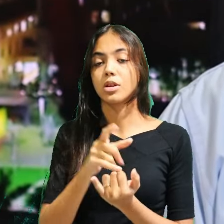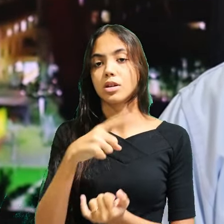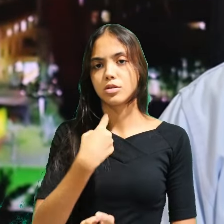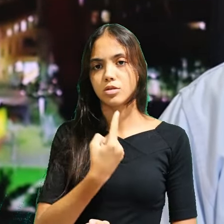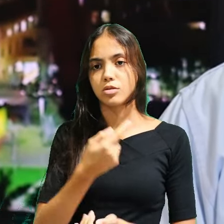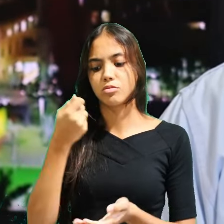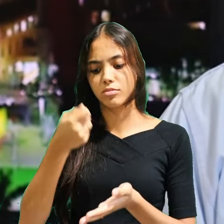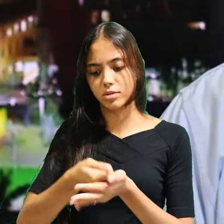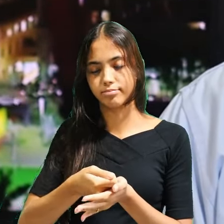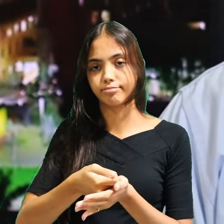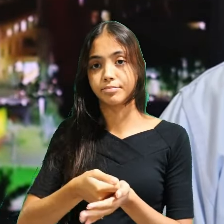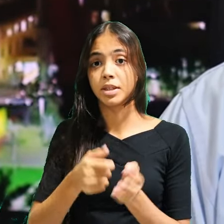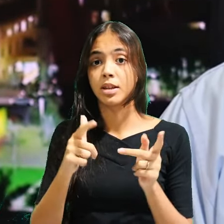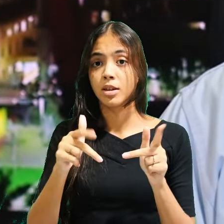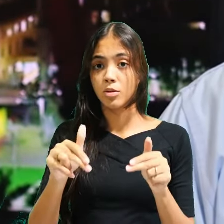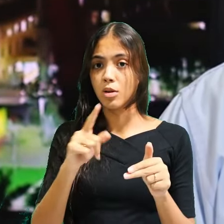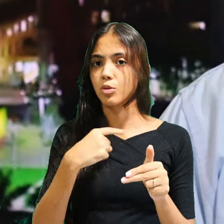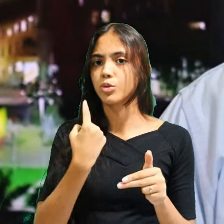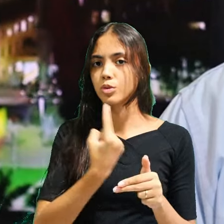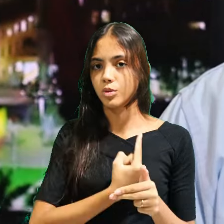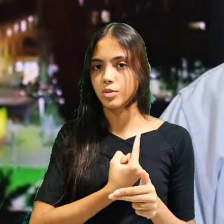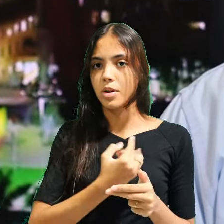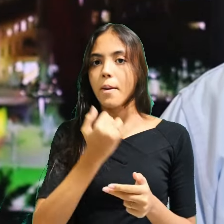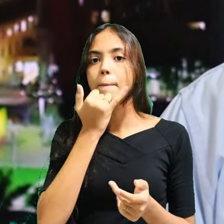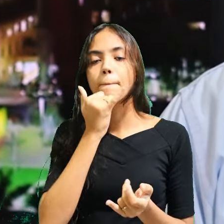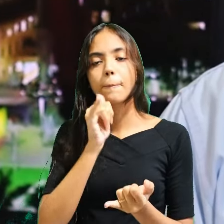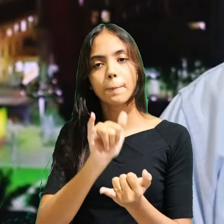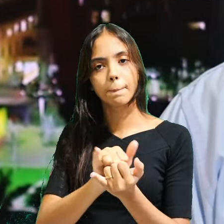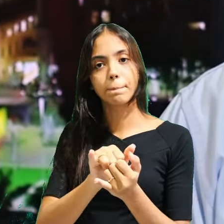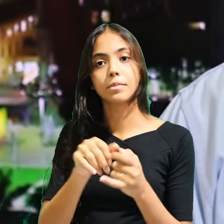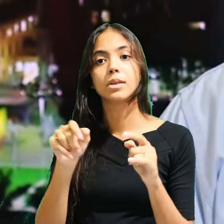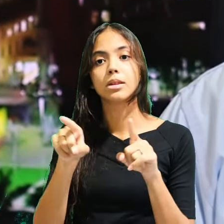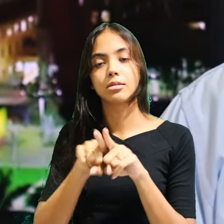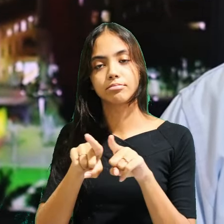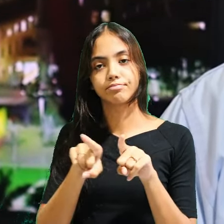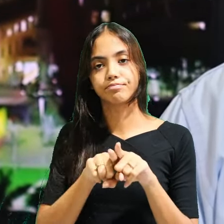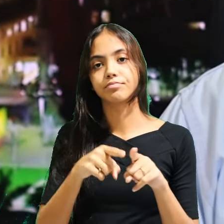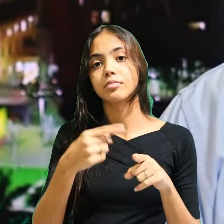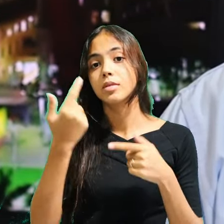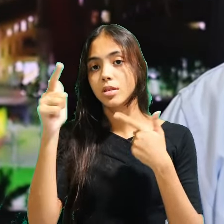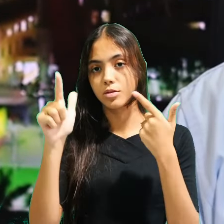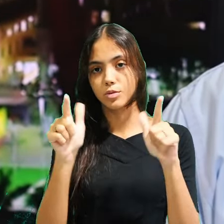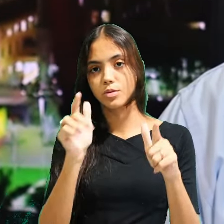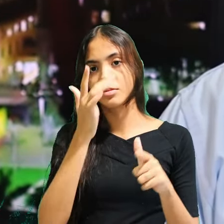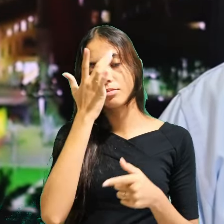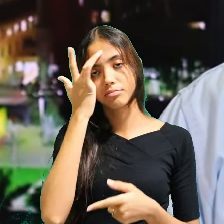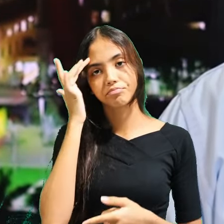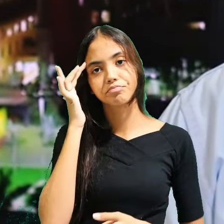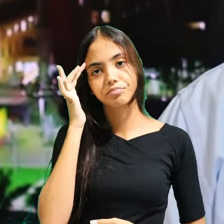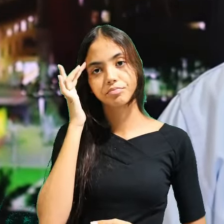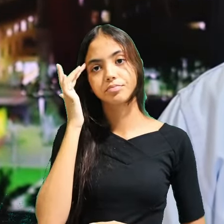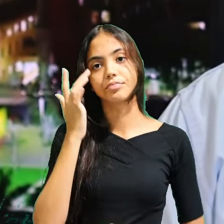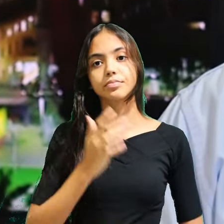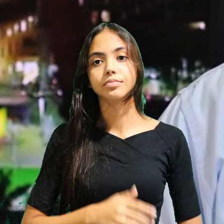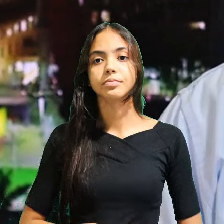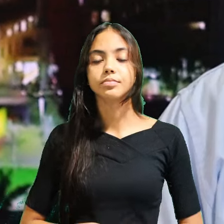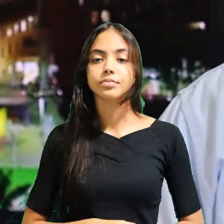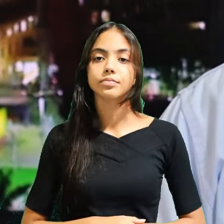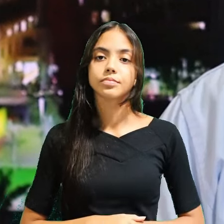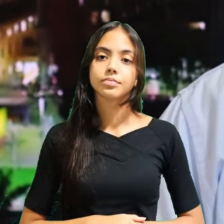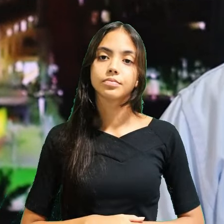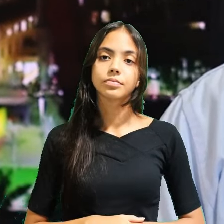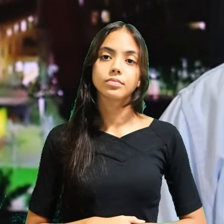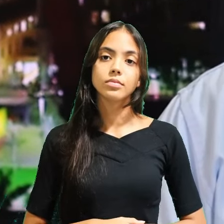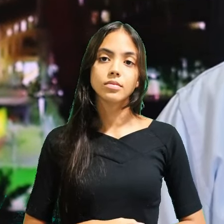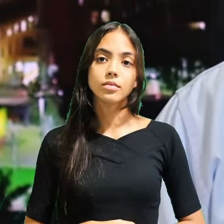nossas dívidas, assim como nós temos perdoado aos nossos devedores.